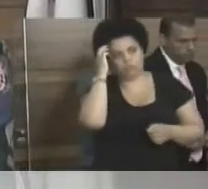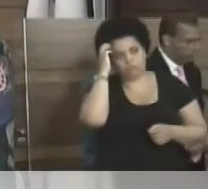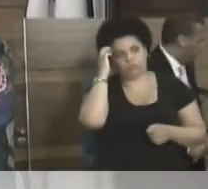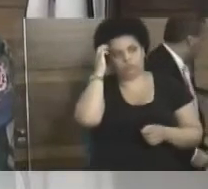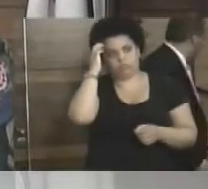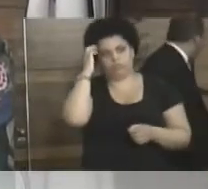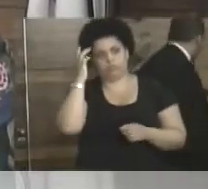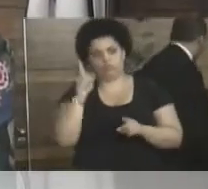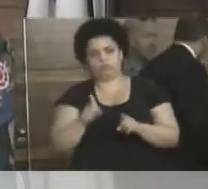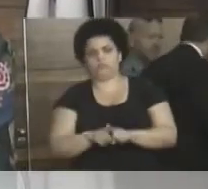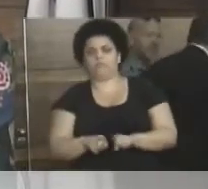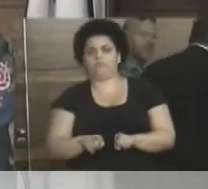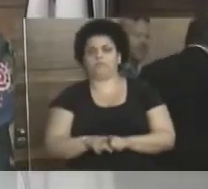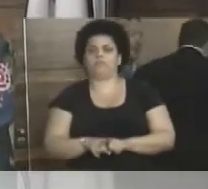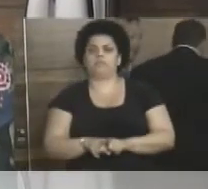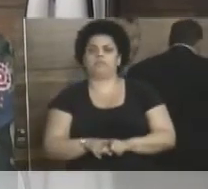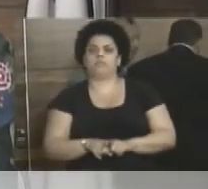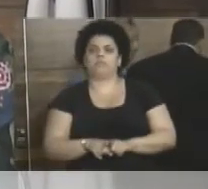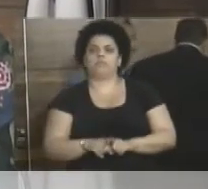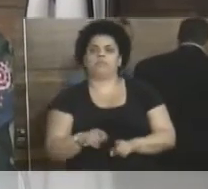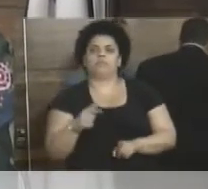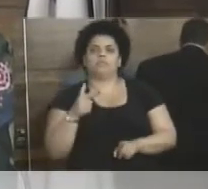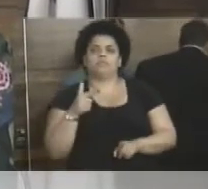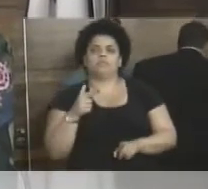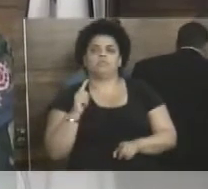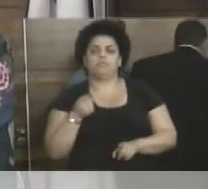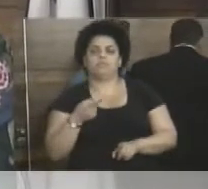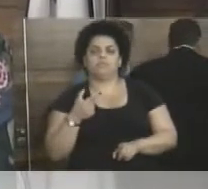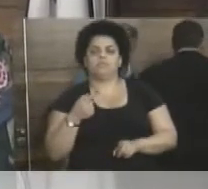em indicação, 1788,